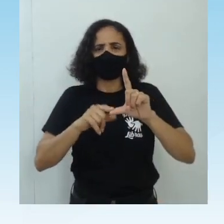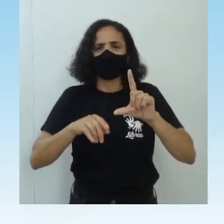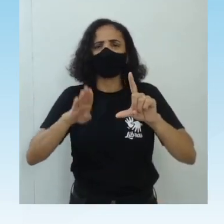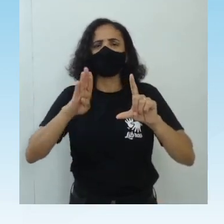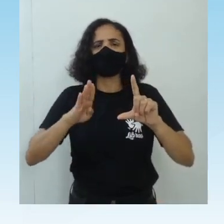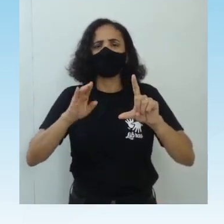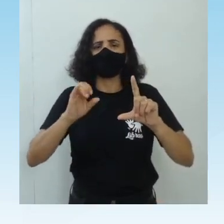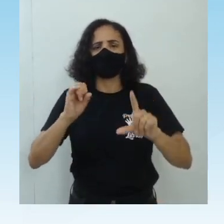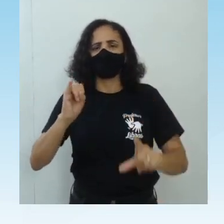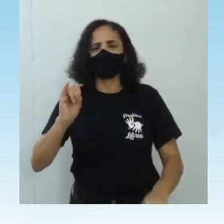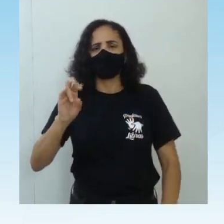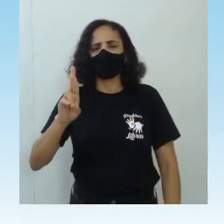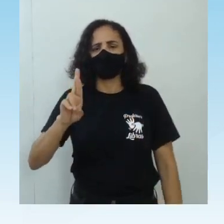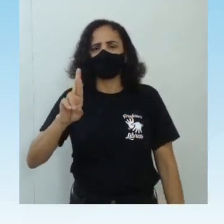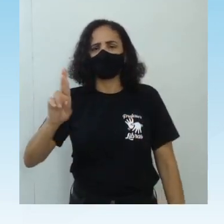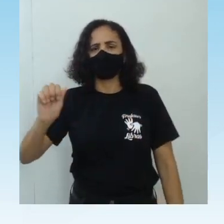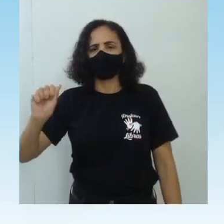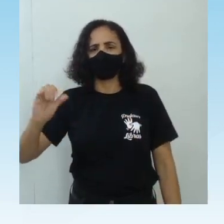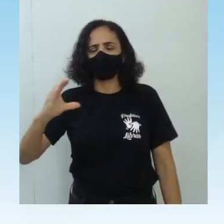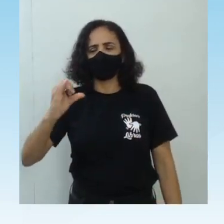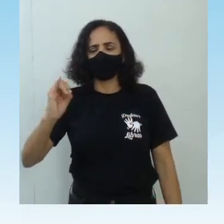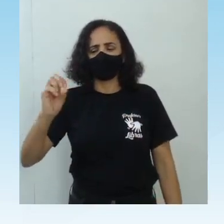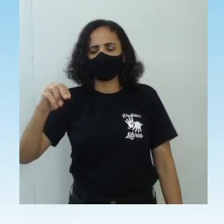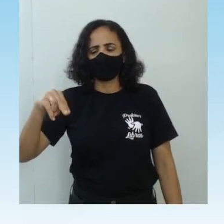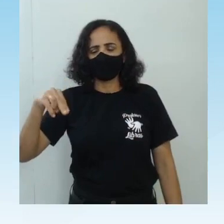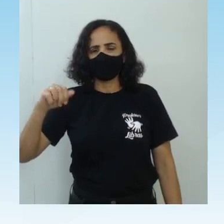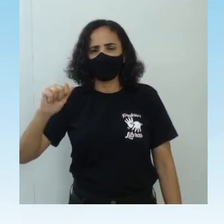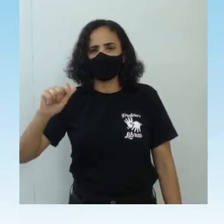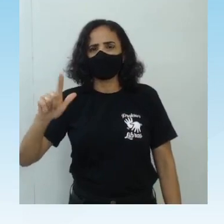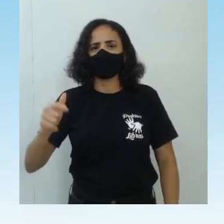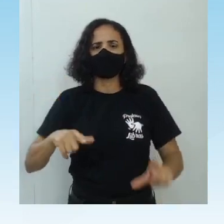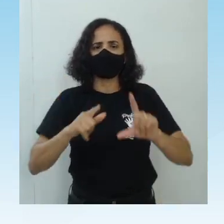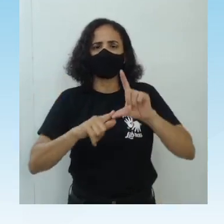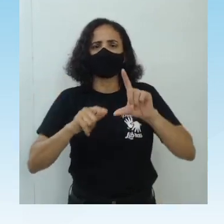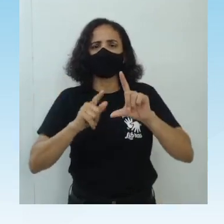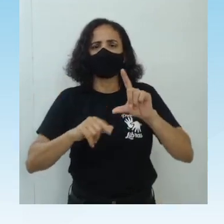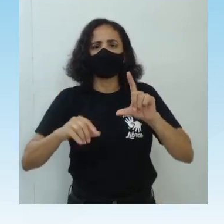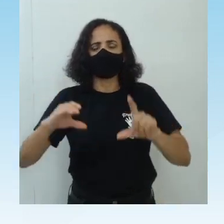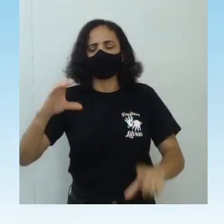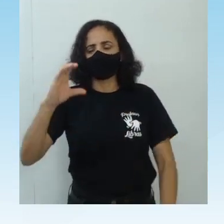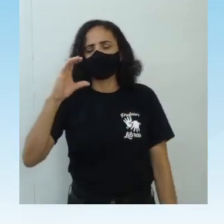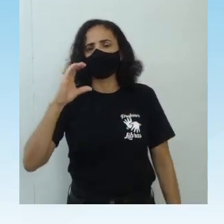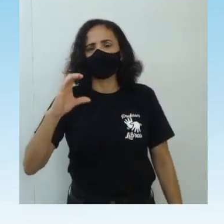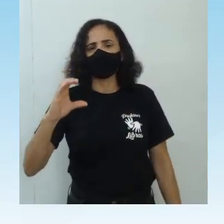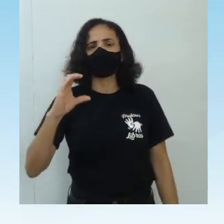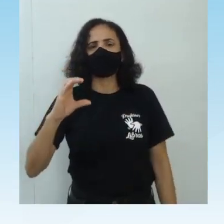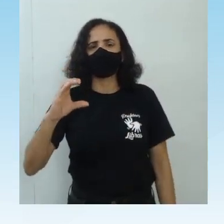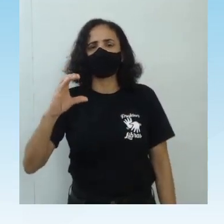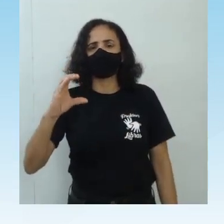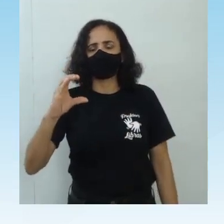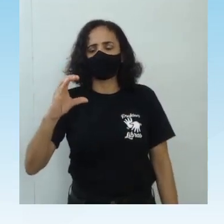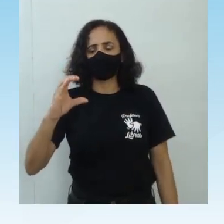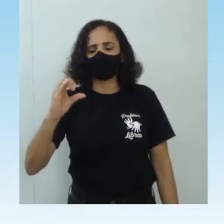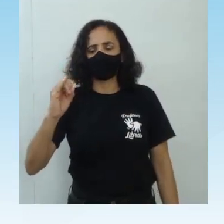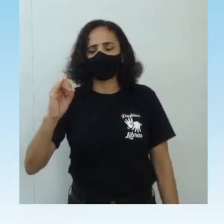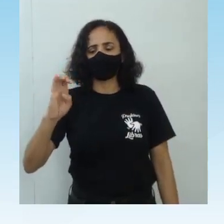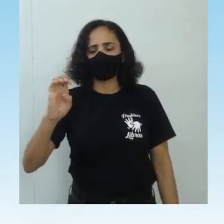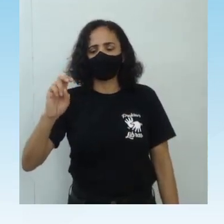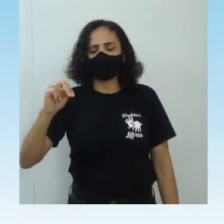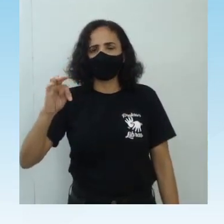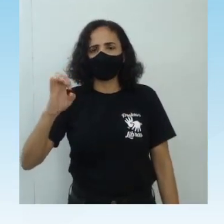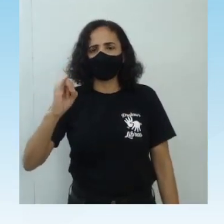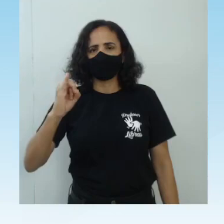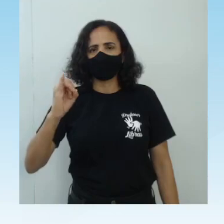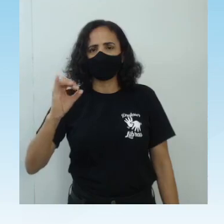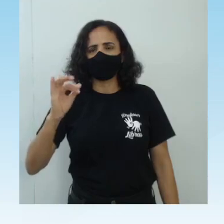ciência lembra que eu falei que a ciência vai tentar provar aquelas questões de que a filosofia fala e etc o analógico? claro